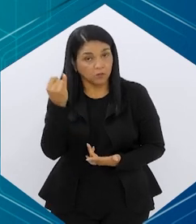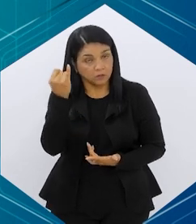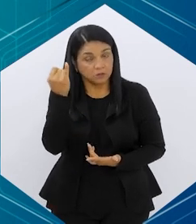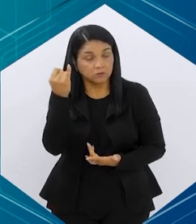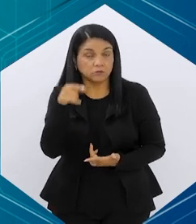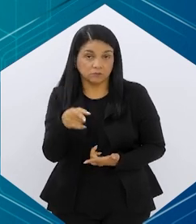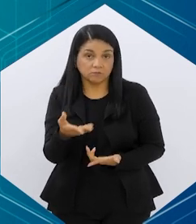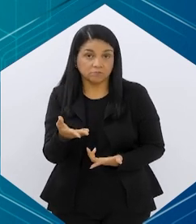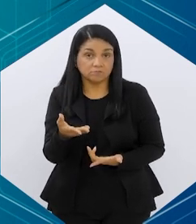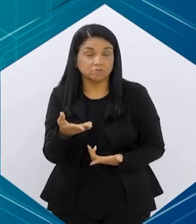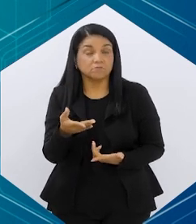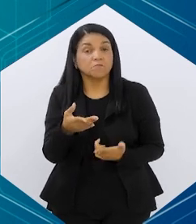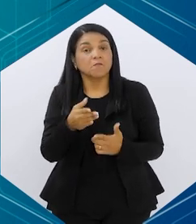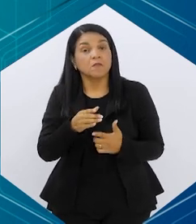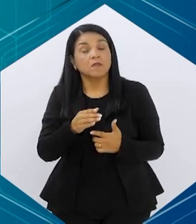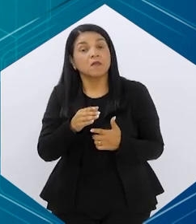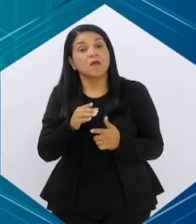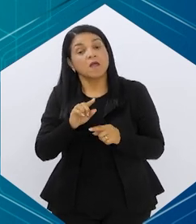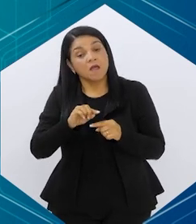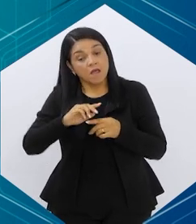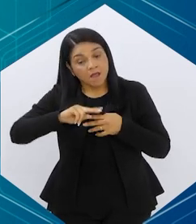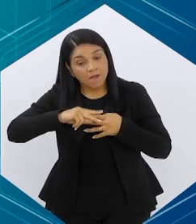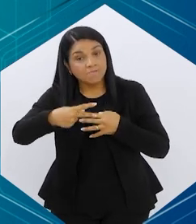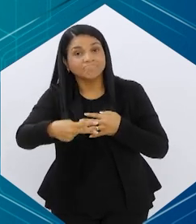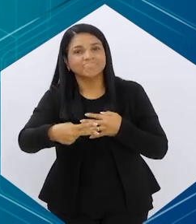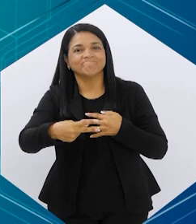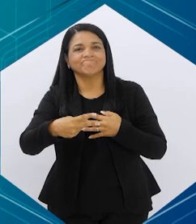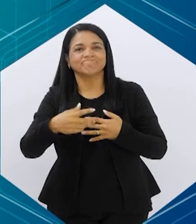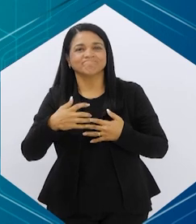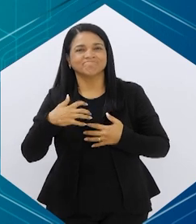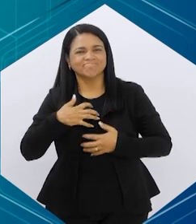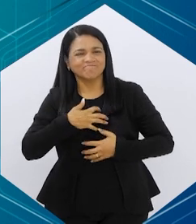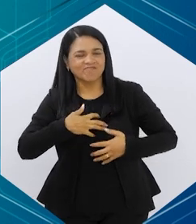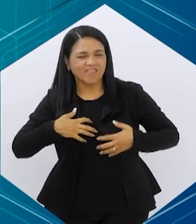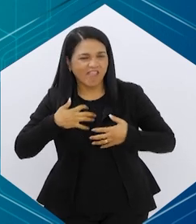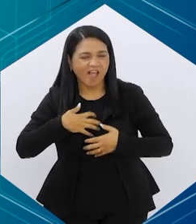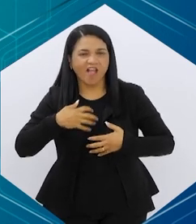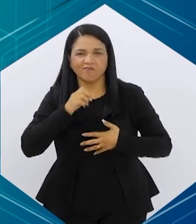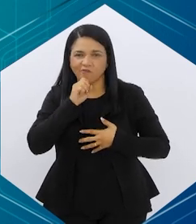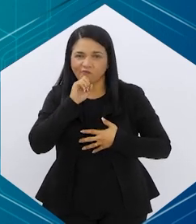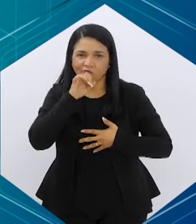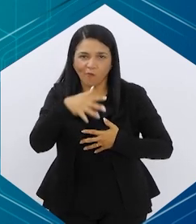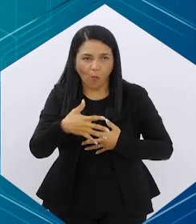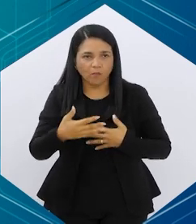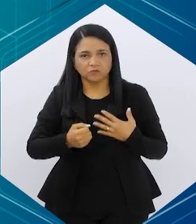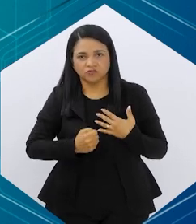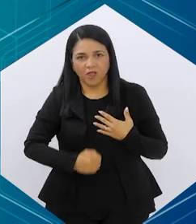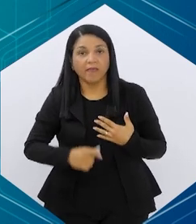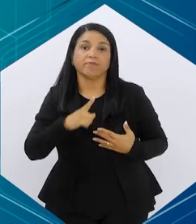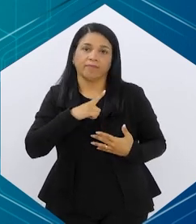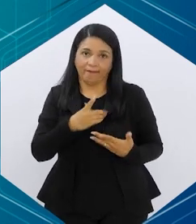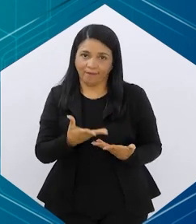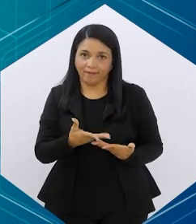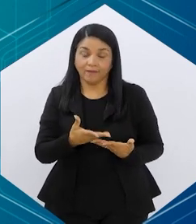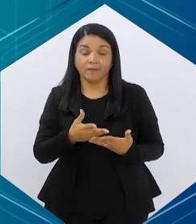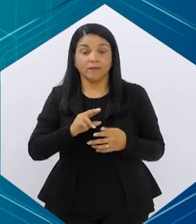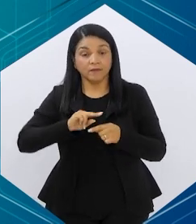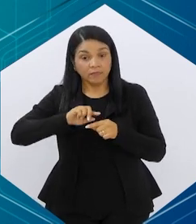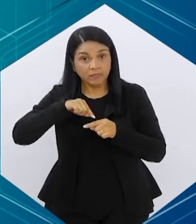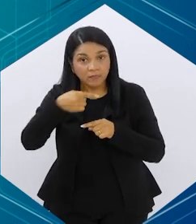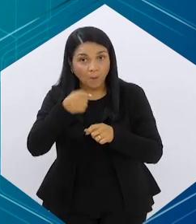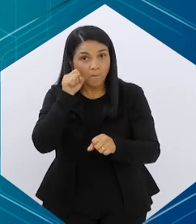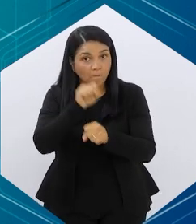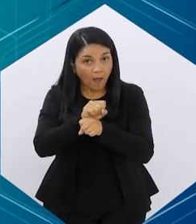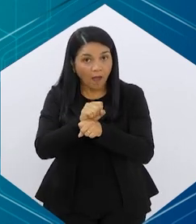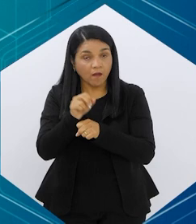importante. E além disso, alguns outros efeitos colaterais, né? Náuseas, enfim. E aí, após o uso do